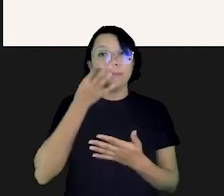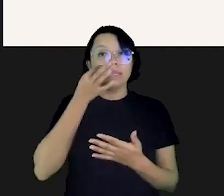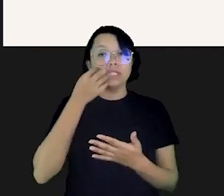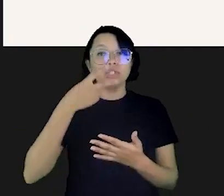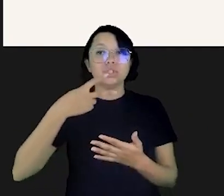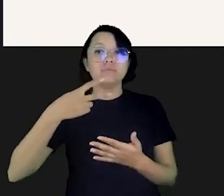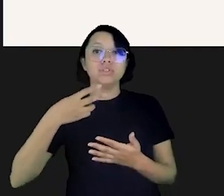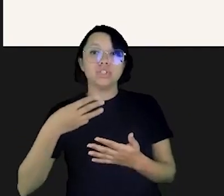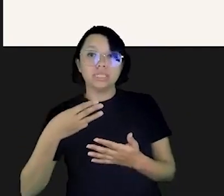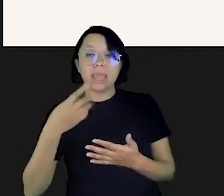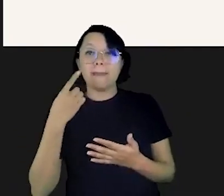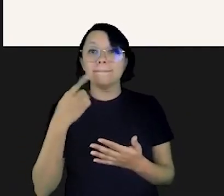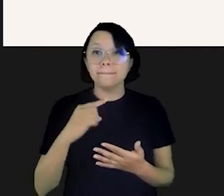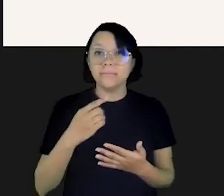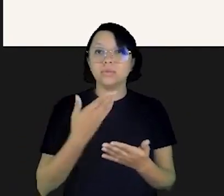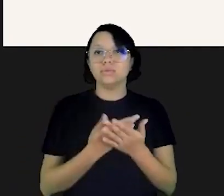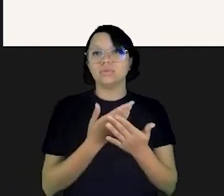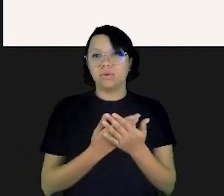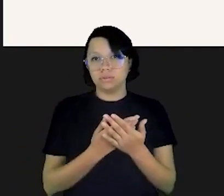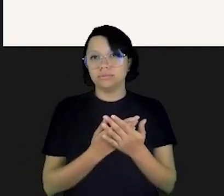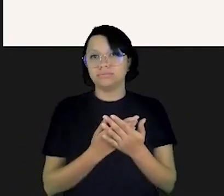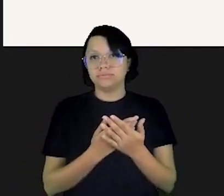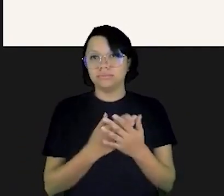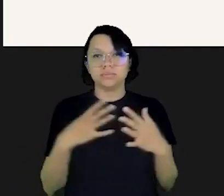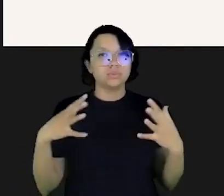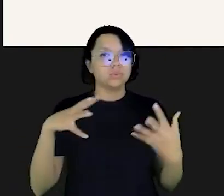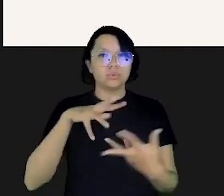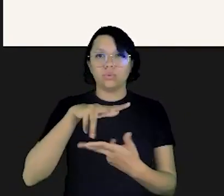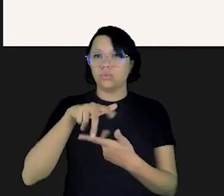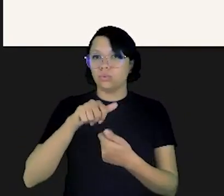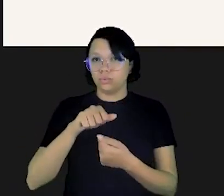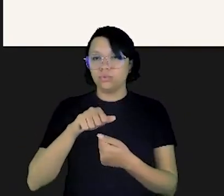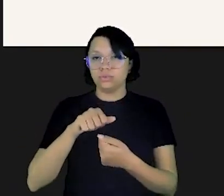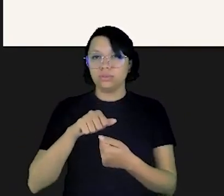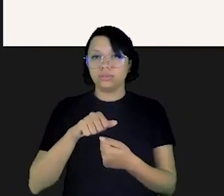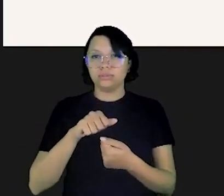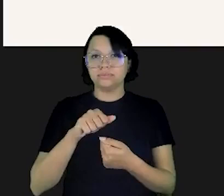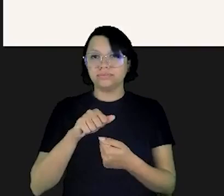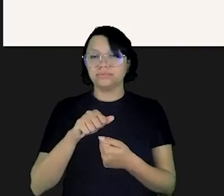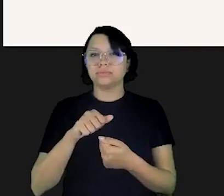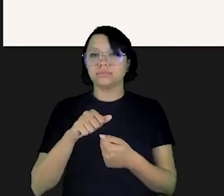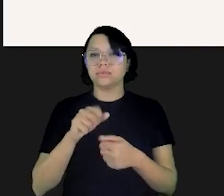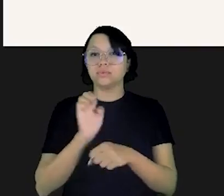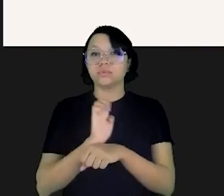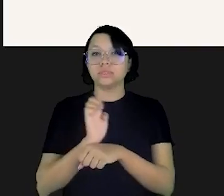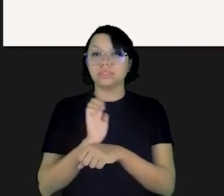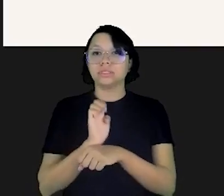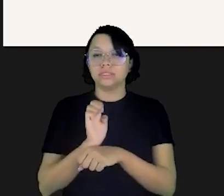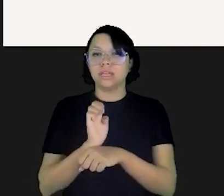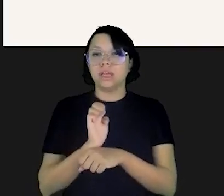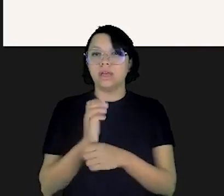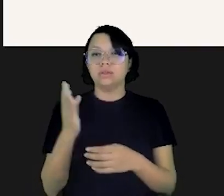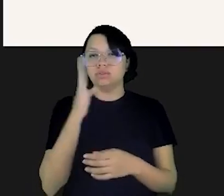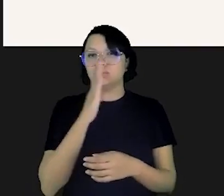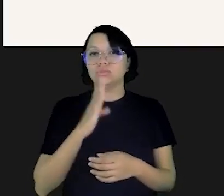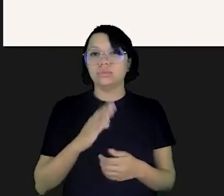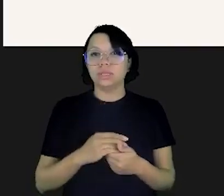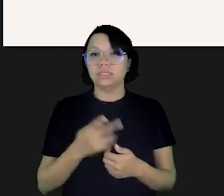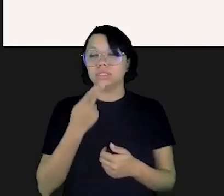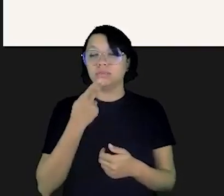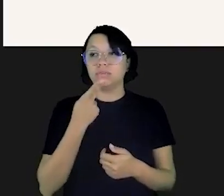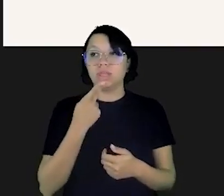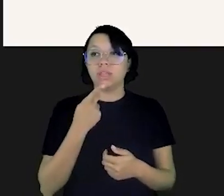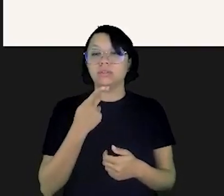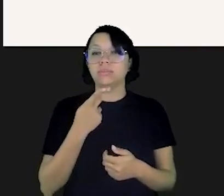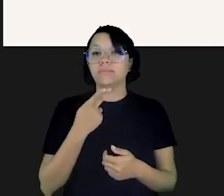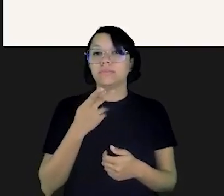de ensino fundamental estamos hoje presentes já em 23 mil escolas em todas as unidades da federação a